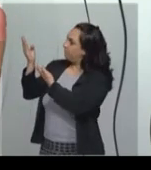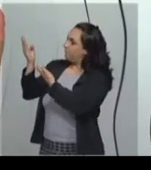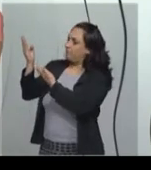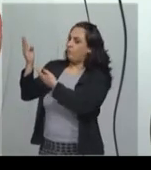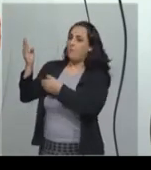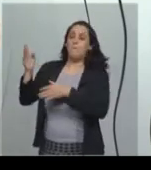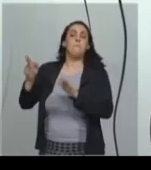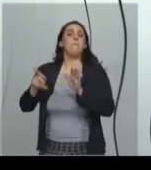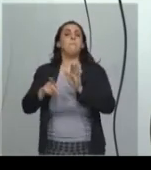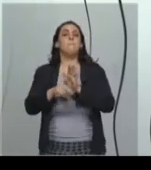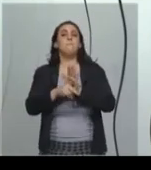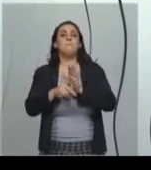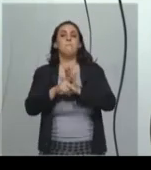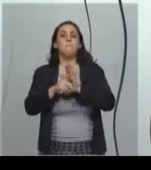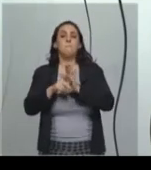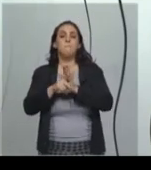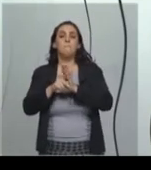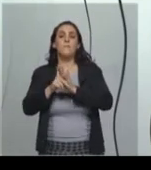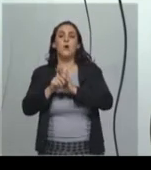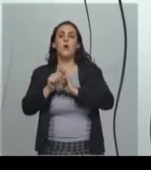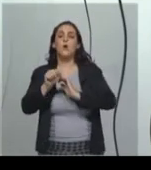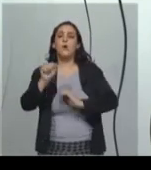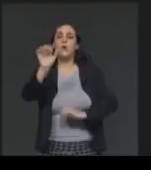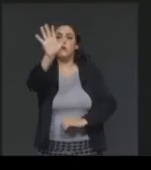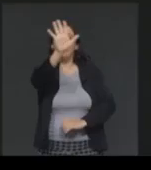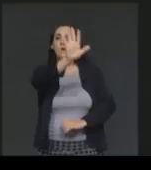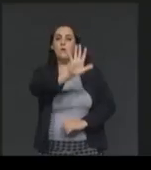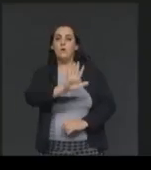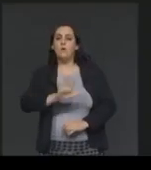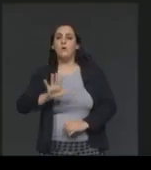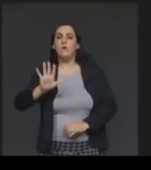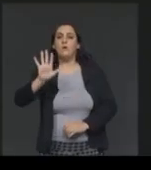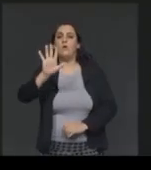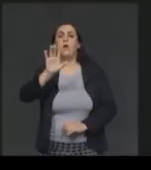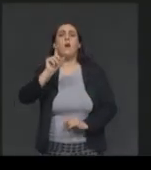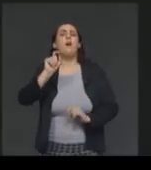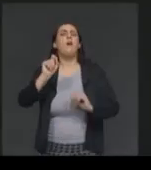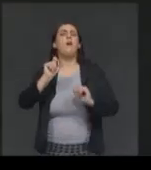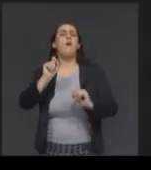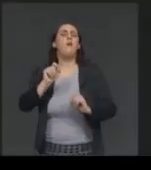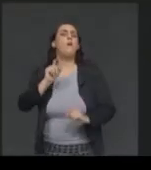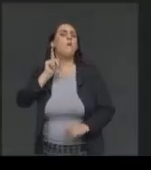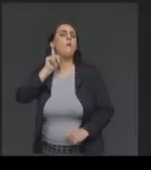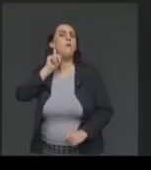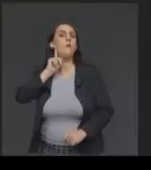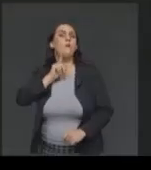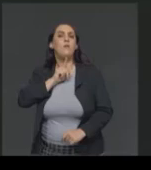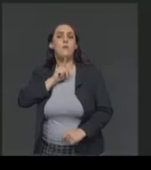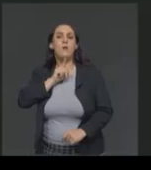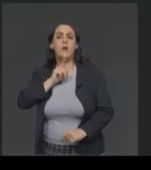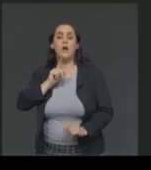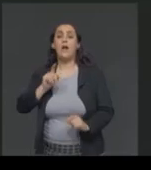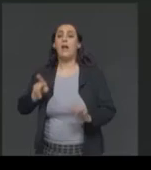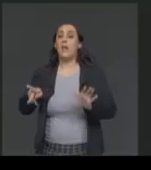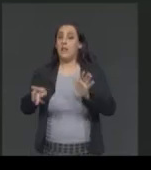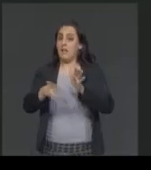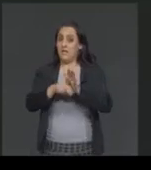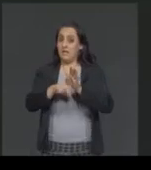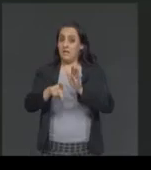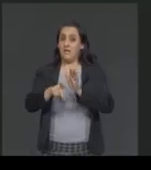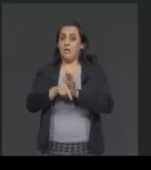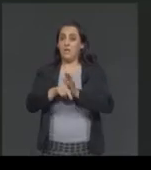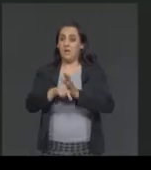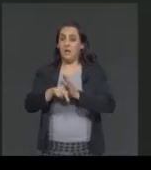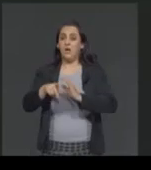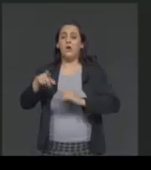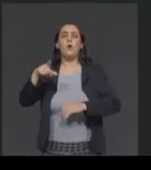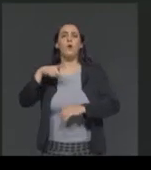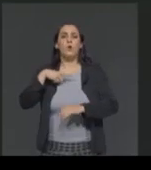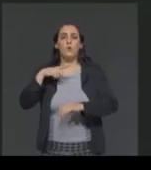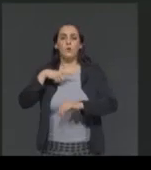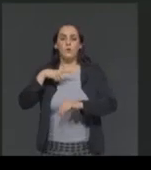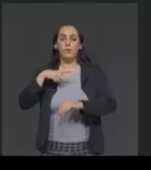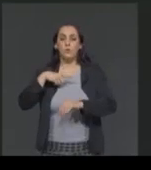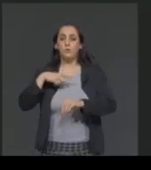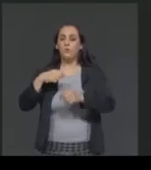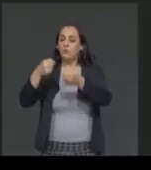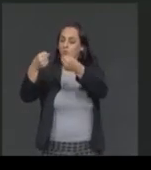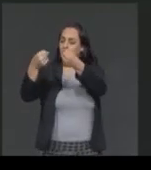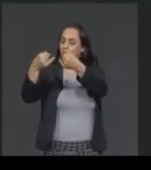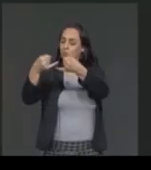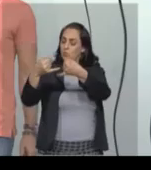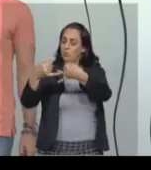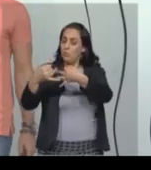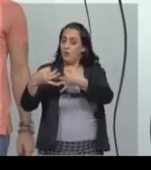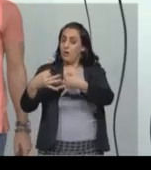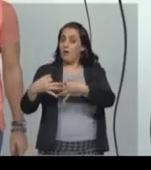Minas Gerais é o Estado ou Unidade Federativa que tem o maior número de municípios, são